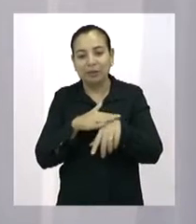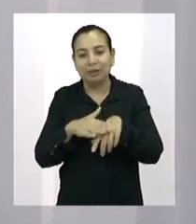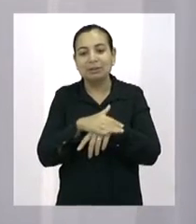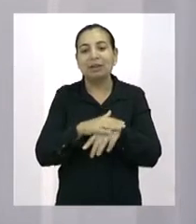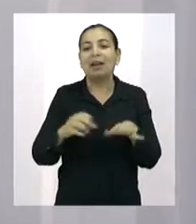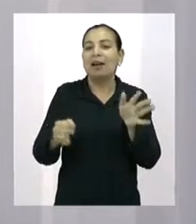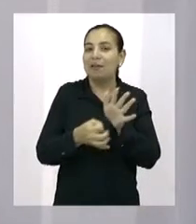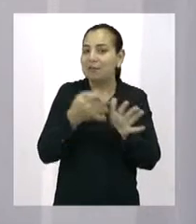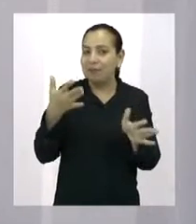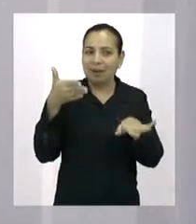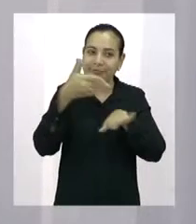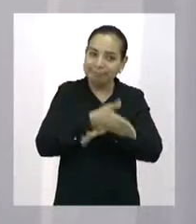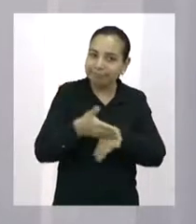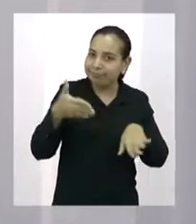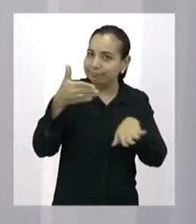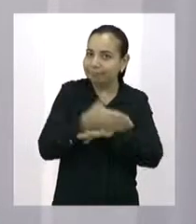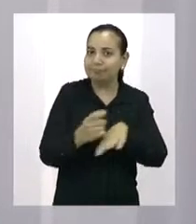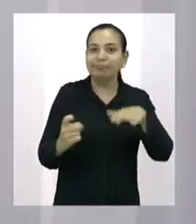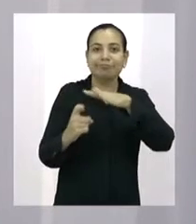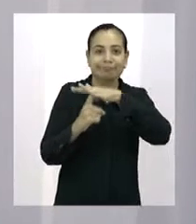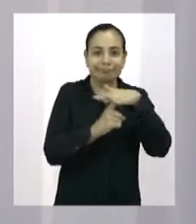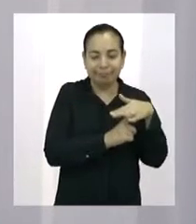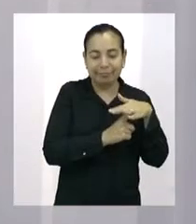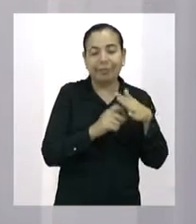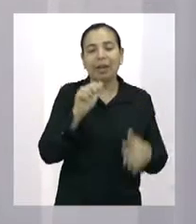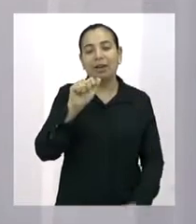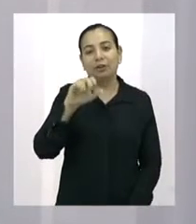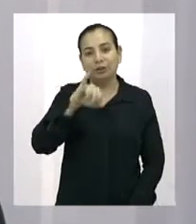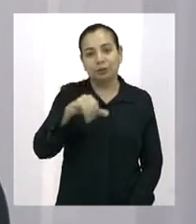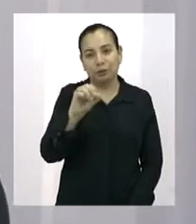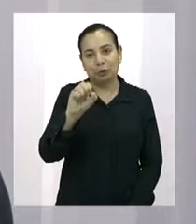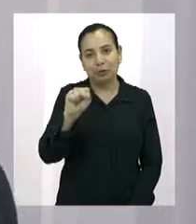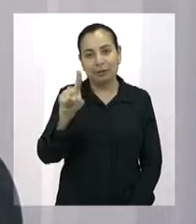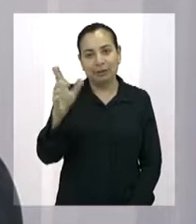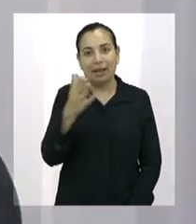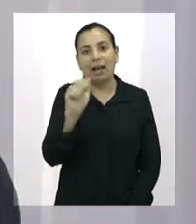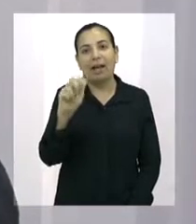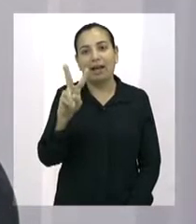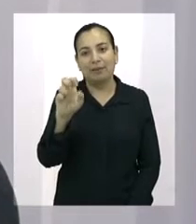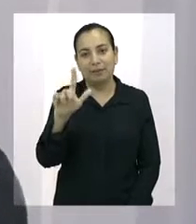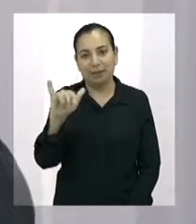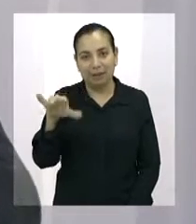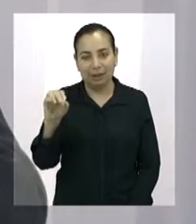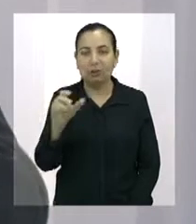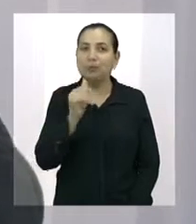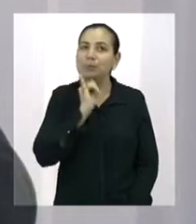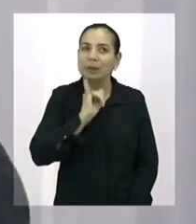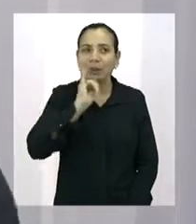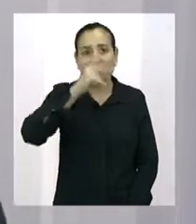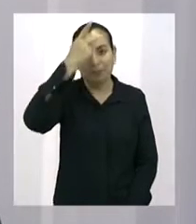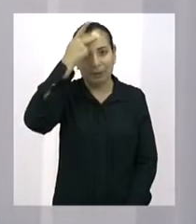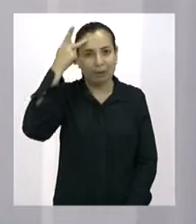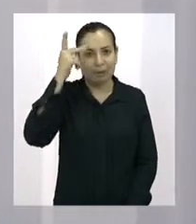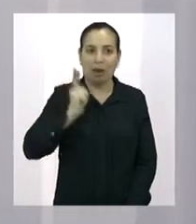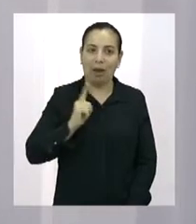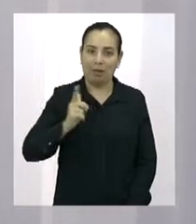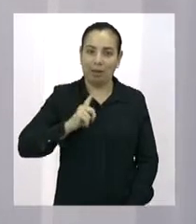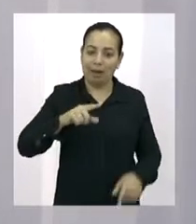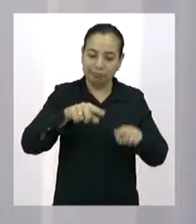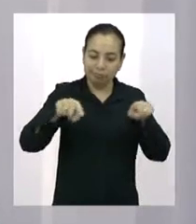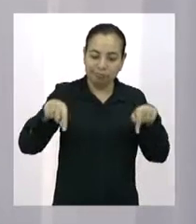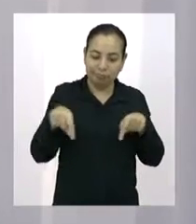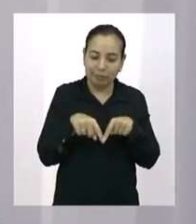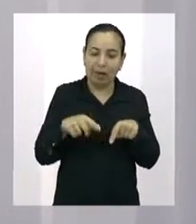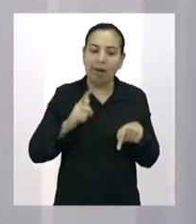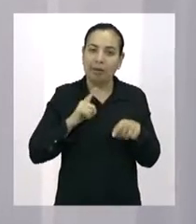José Avelino e era uma luta justa. Você já imaginou a pessoa ter um box, vive daquilo, paga suas